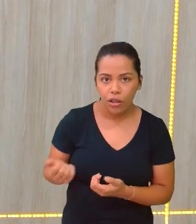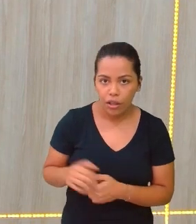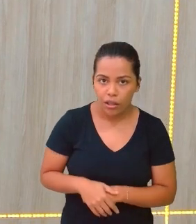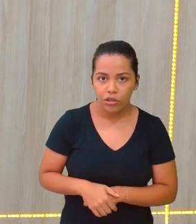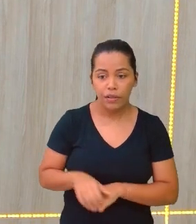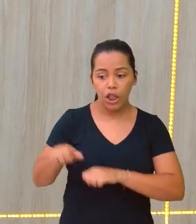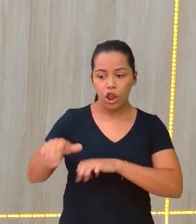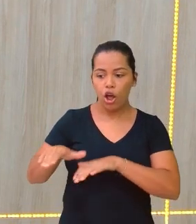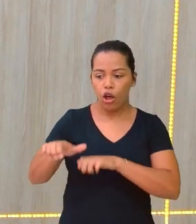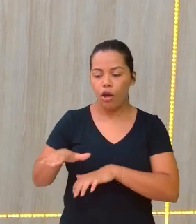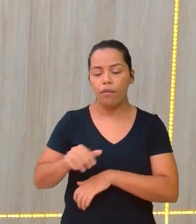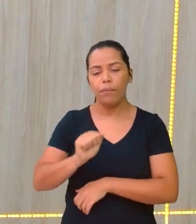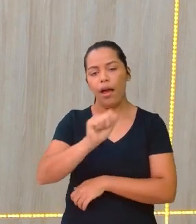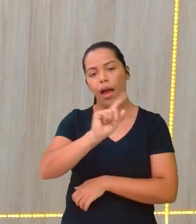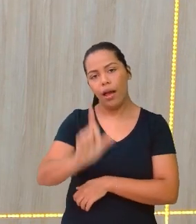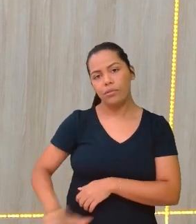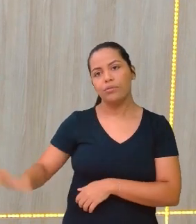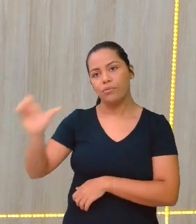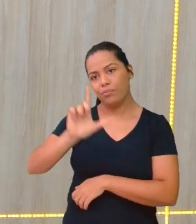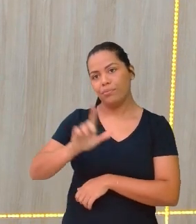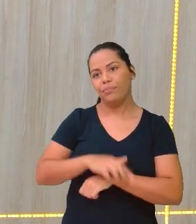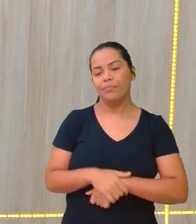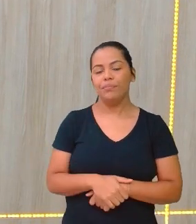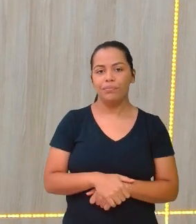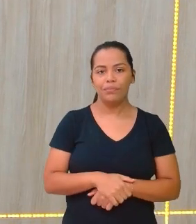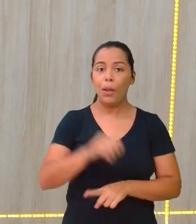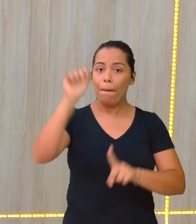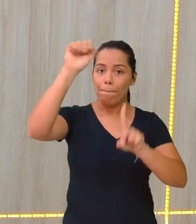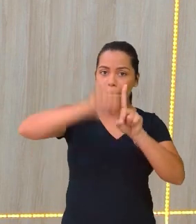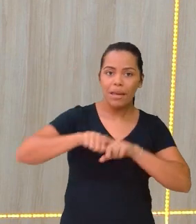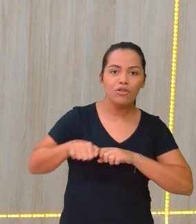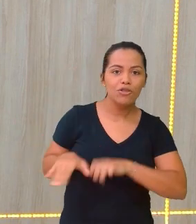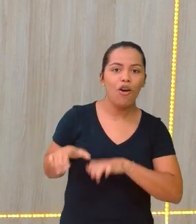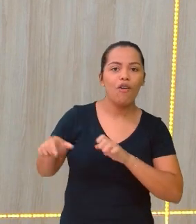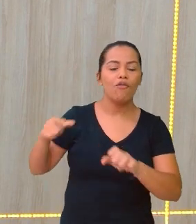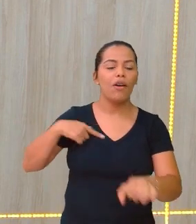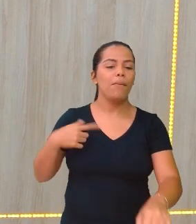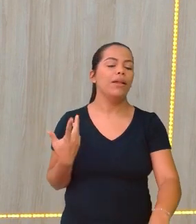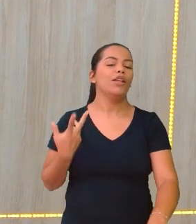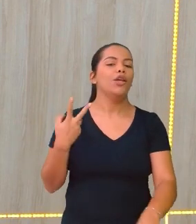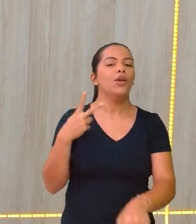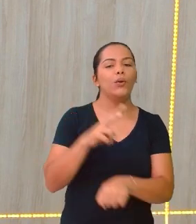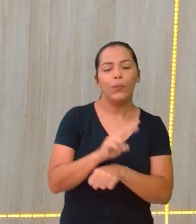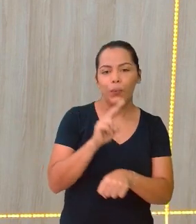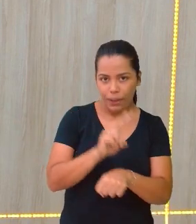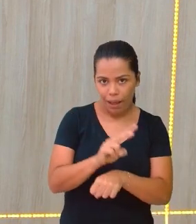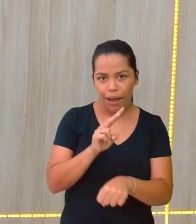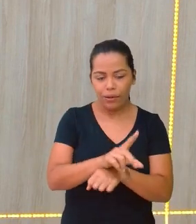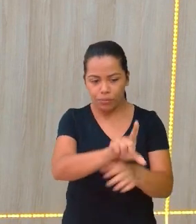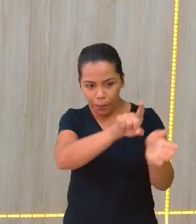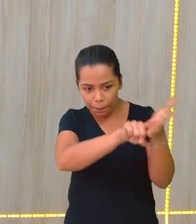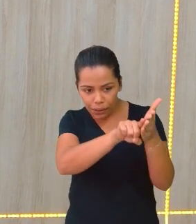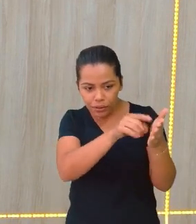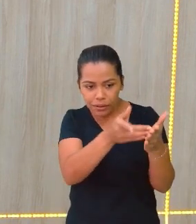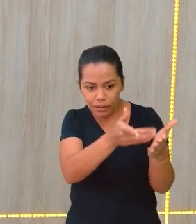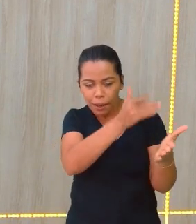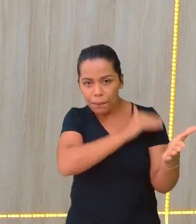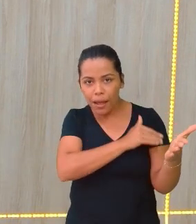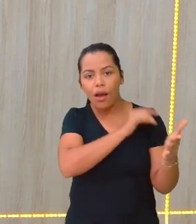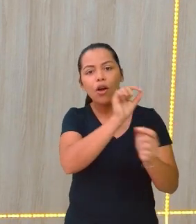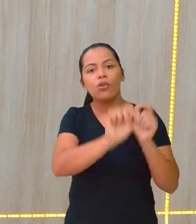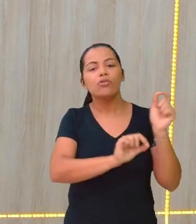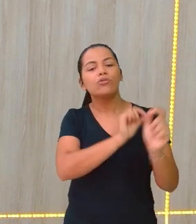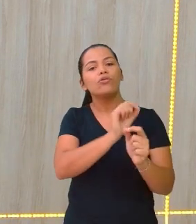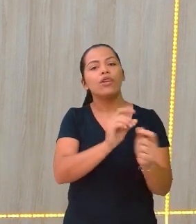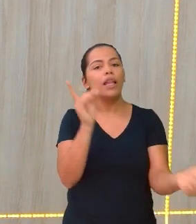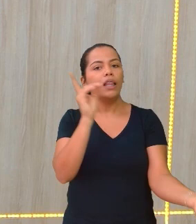No nosso novembro azul, o nosso alerta é o mês de prevenção e diagnóstico precoce do diabetes e do câncer de